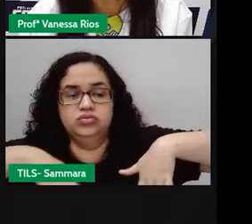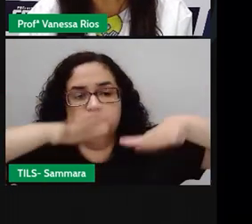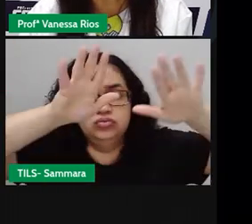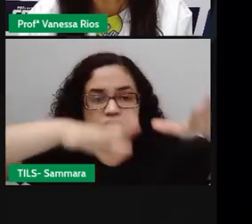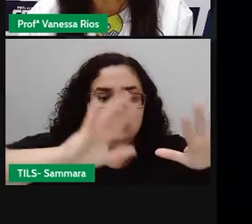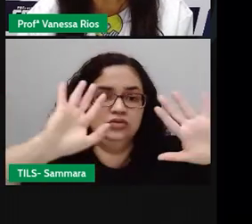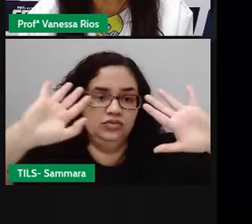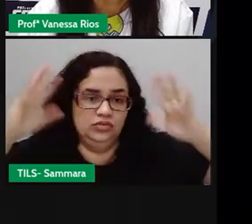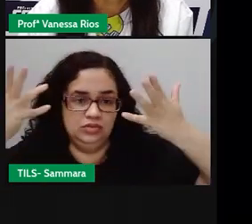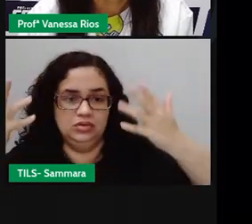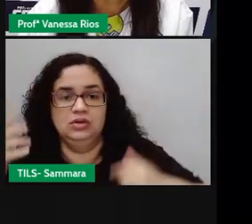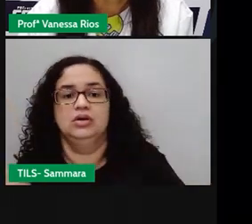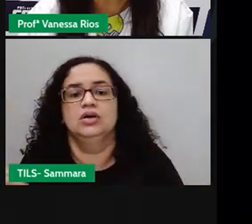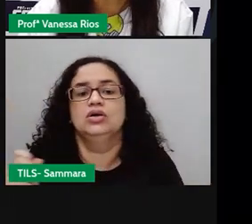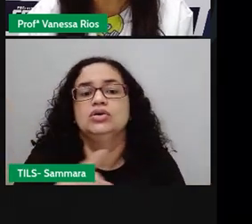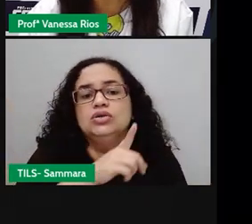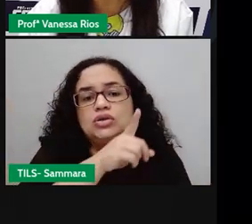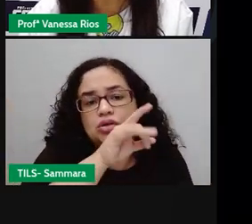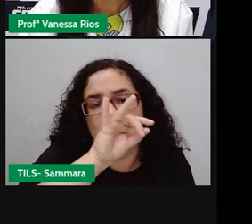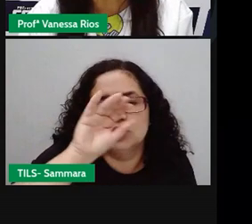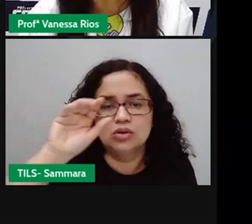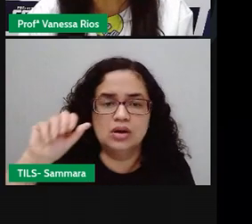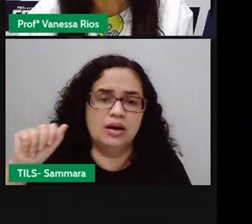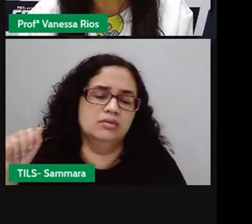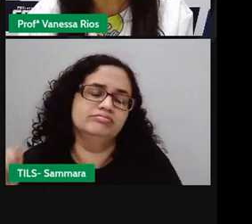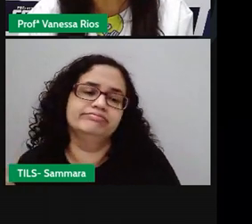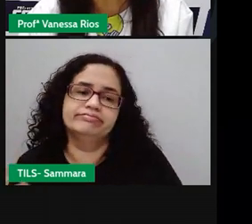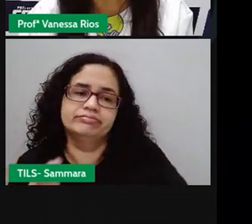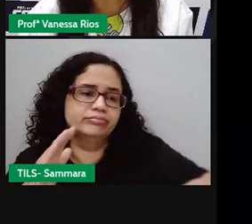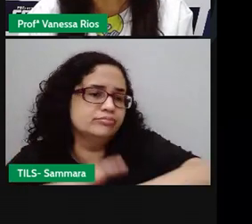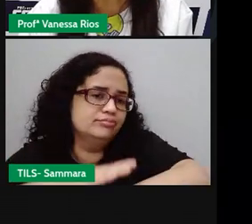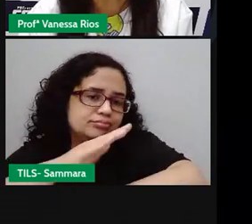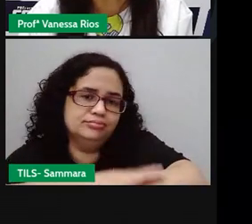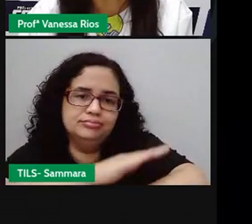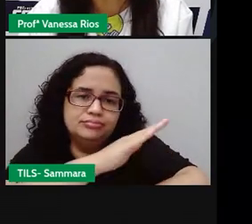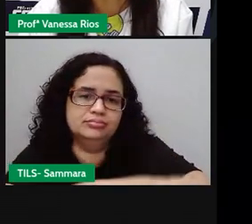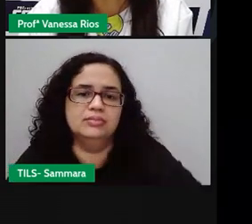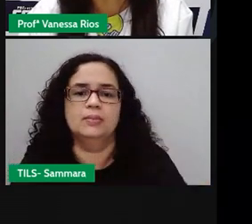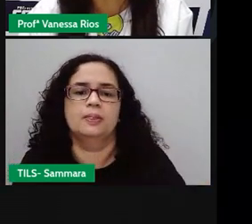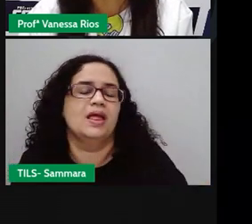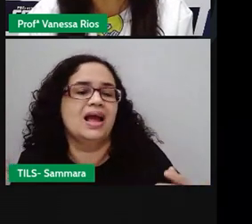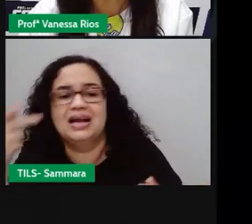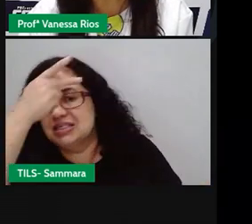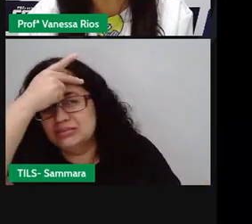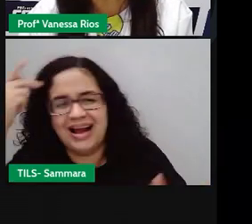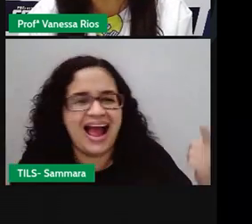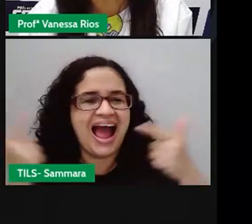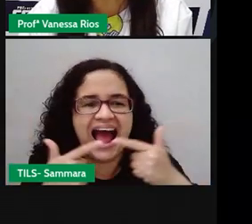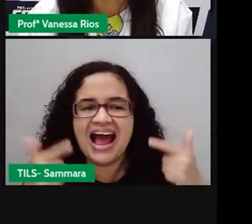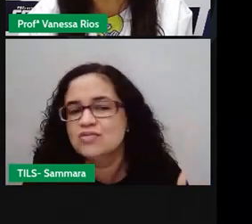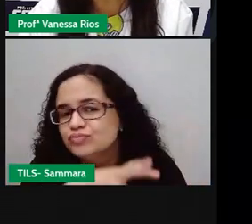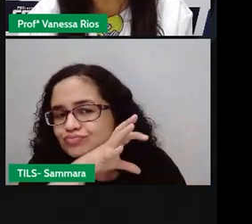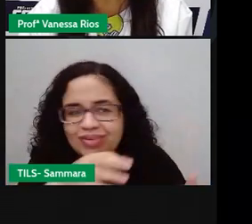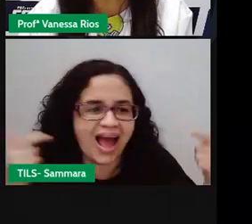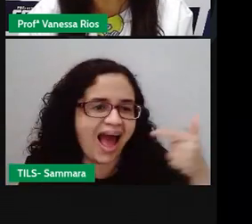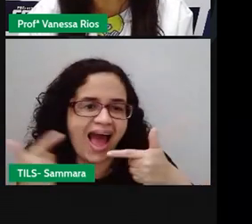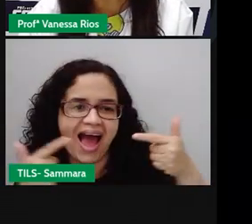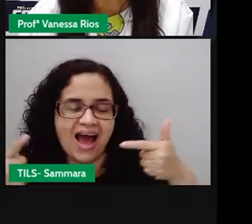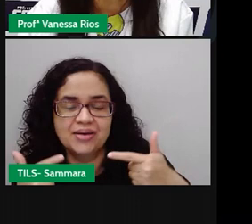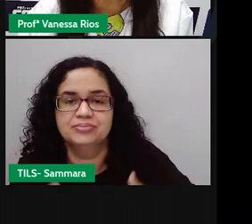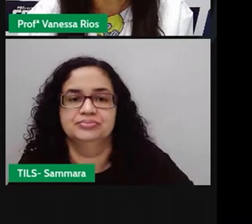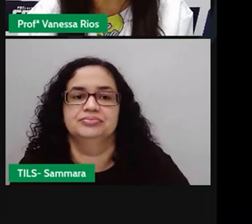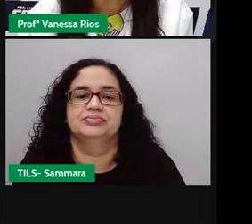tal festa. Durante muitos dias, o pobre sapinho virou motivo de gozação de toda a floresta.